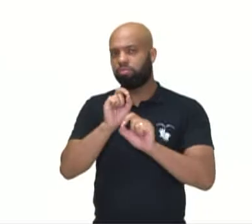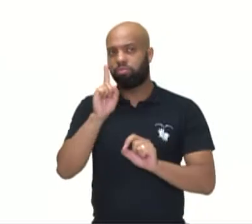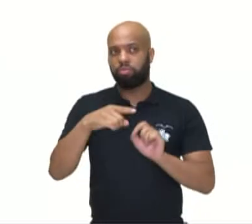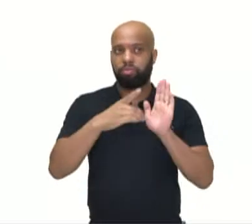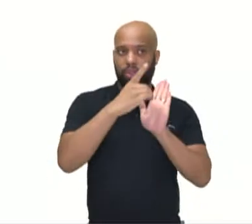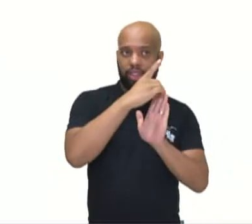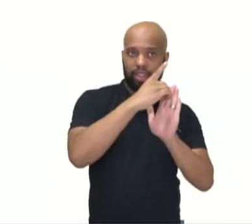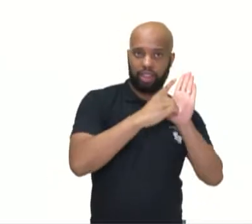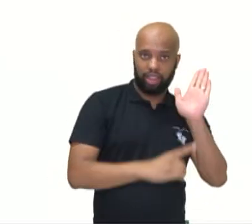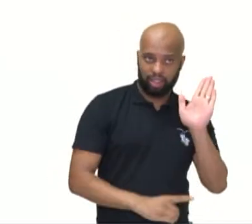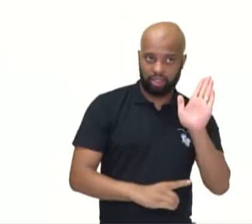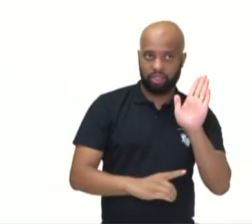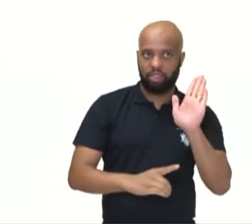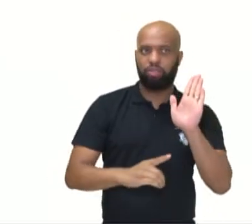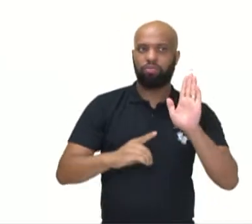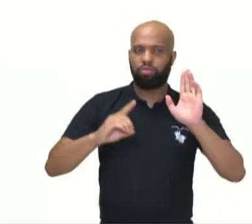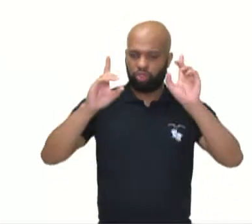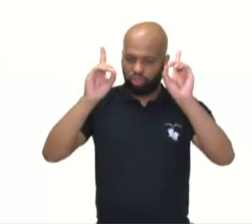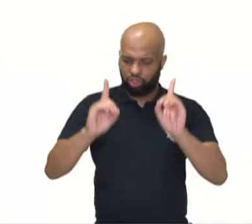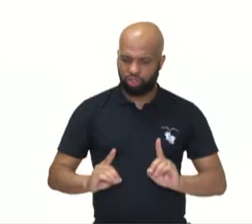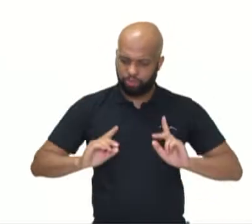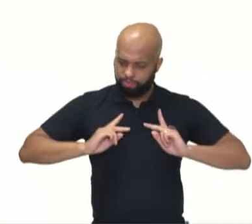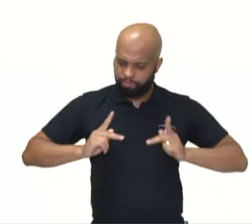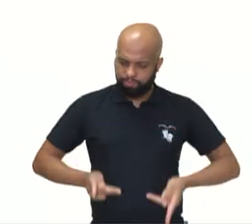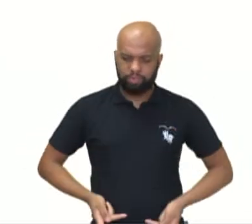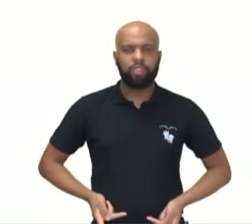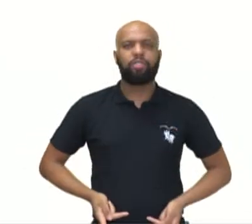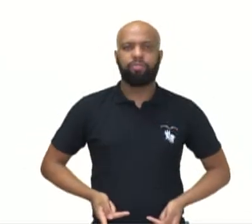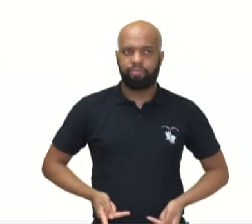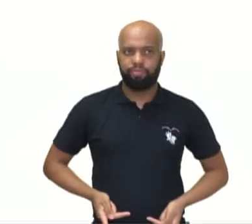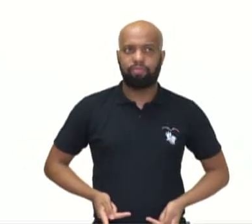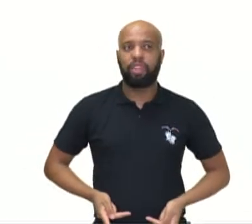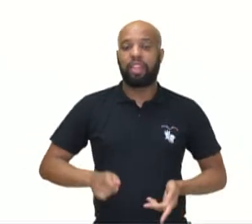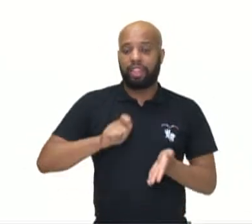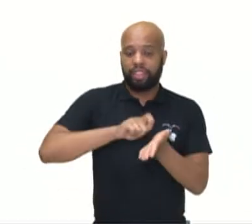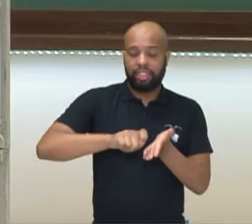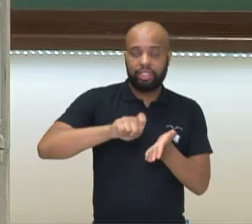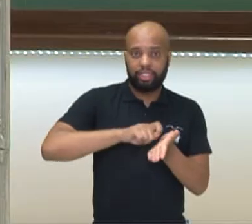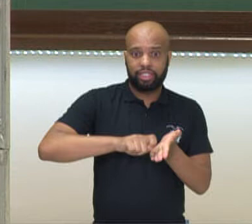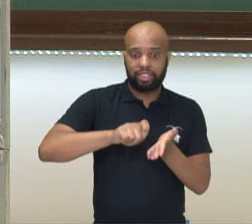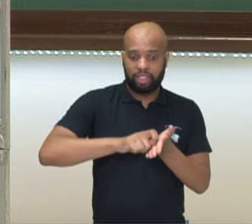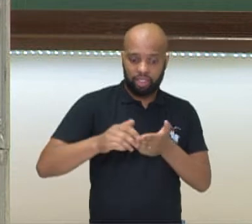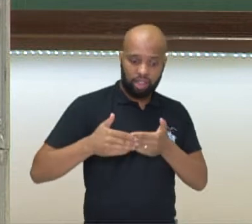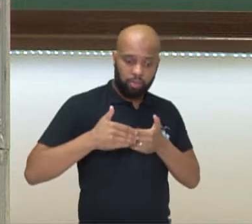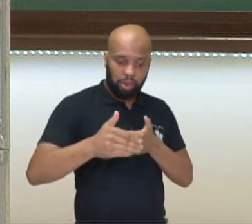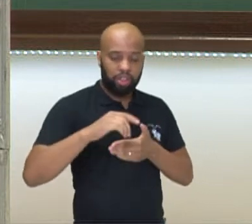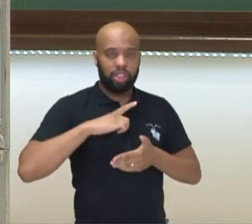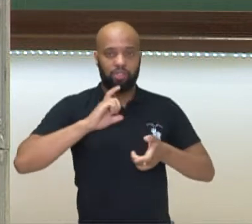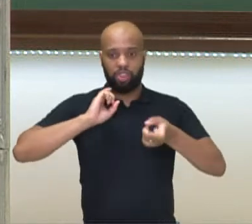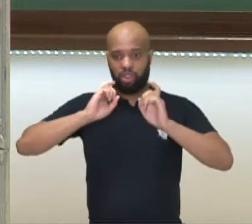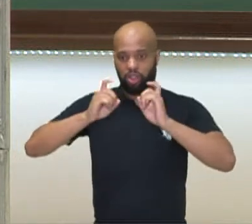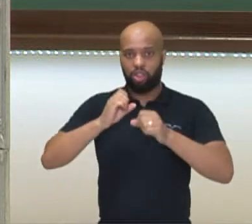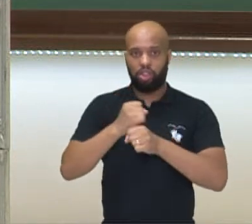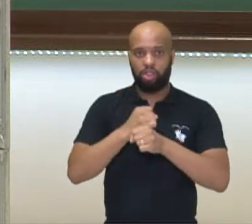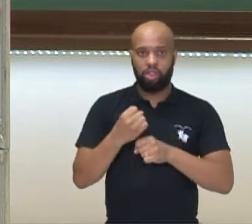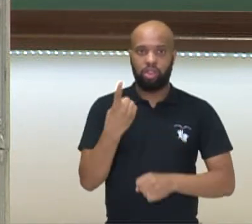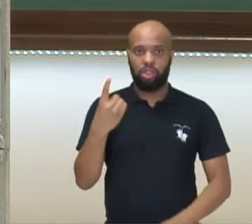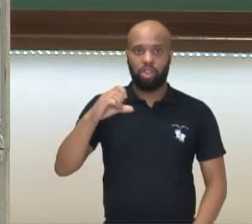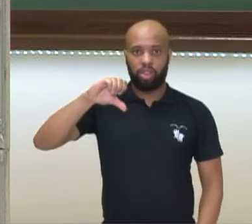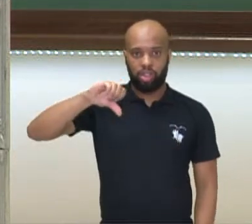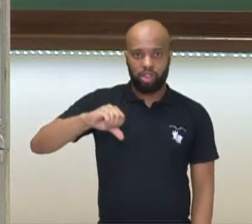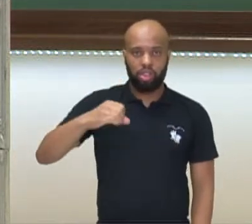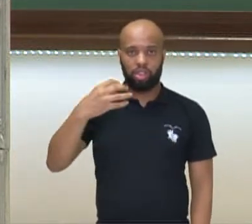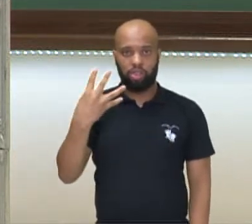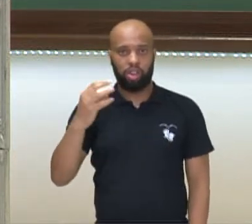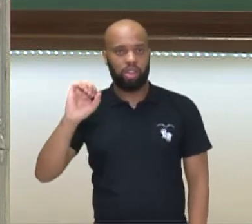sobre a Declaração Universal dos Direitos Humanos, escrita a partir dessa reunião, em 1948,